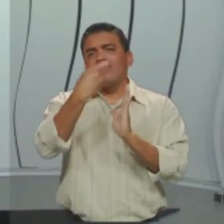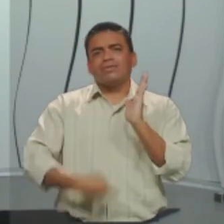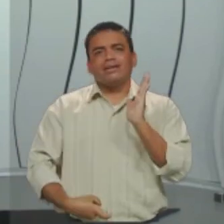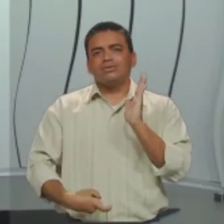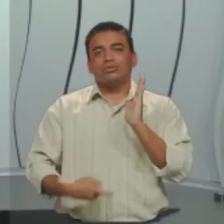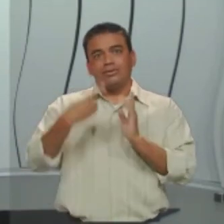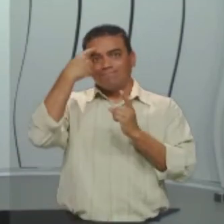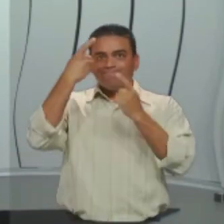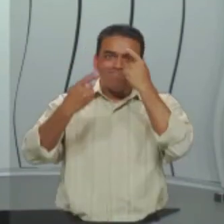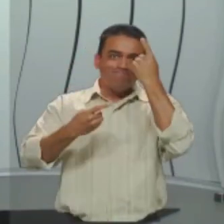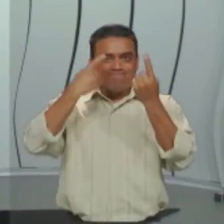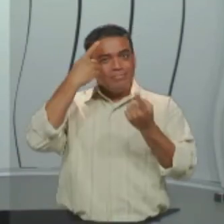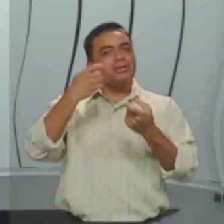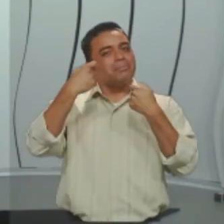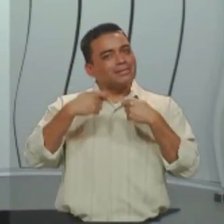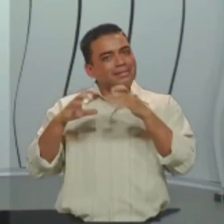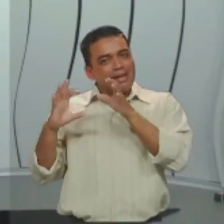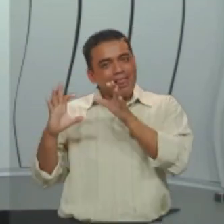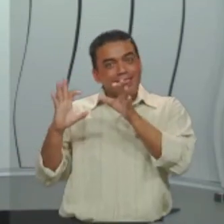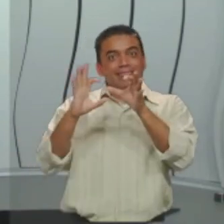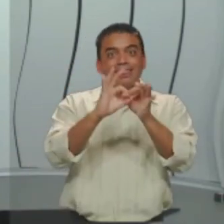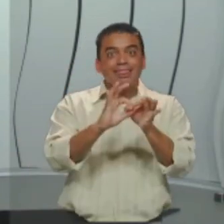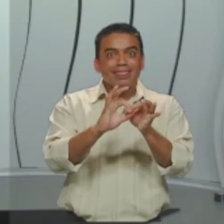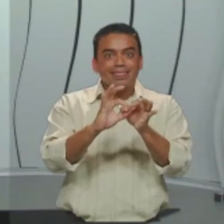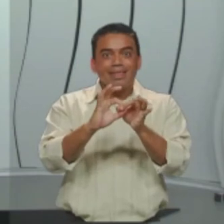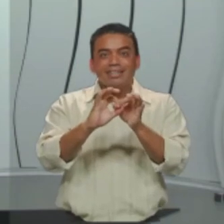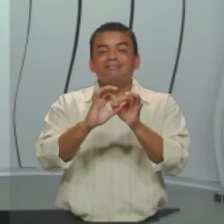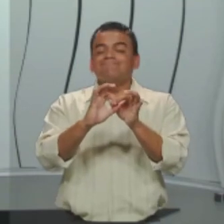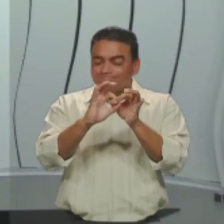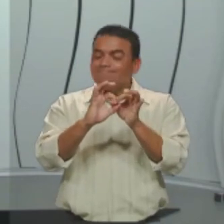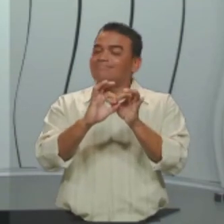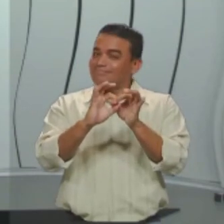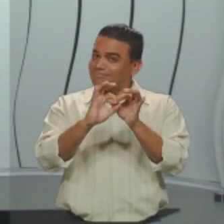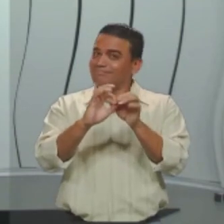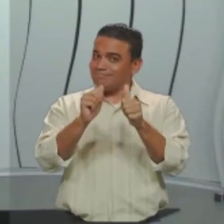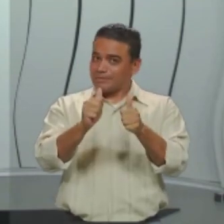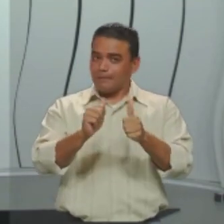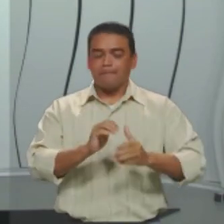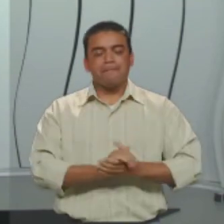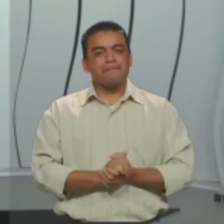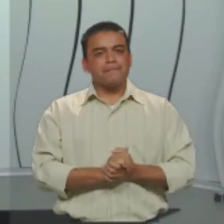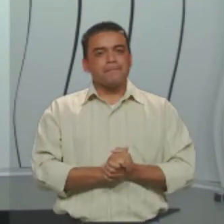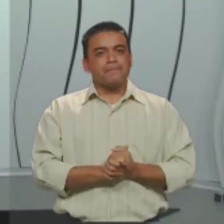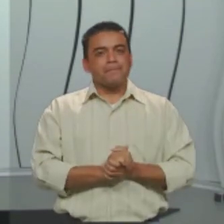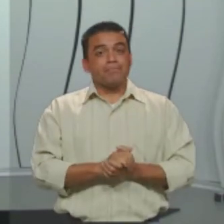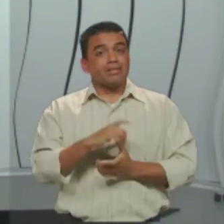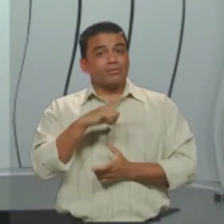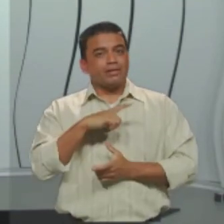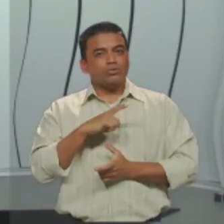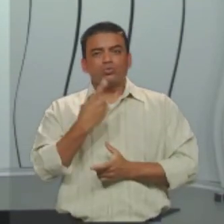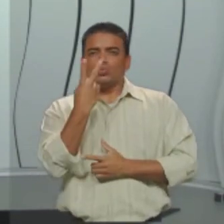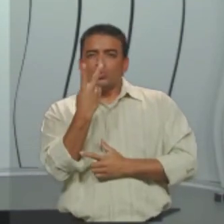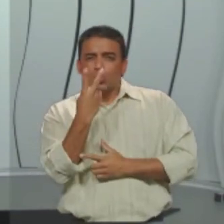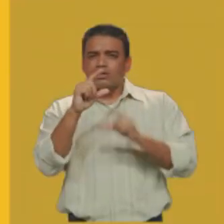isso, as ideias, elas precisam estar conectadas, bem relacionadas. Ok? Entre duas orações